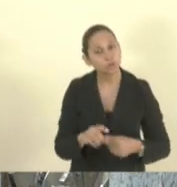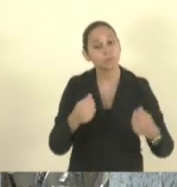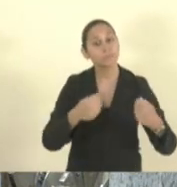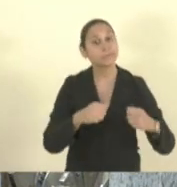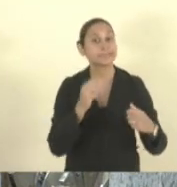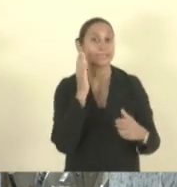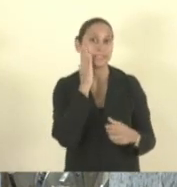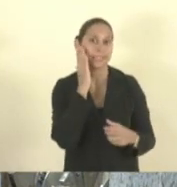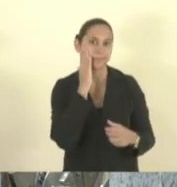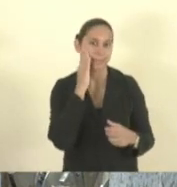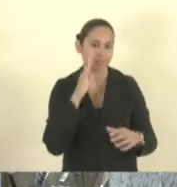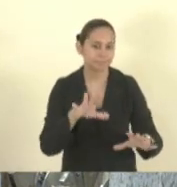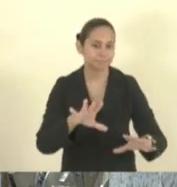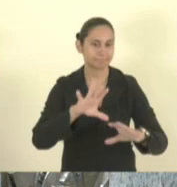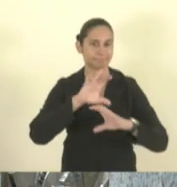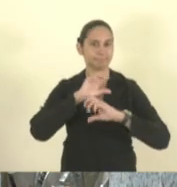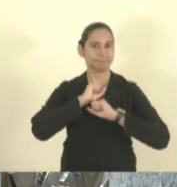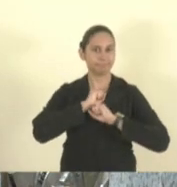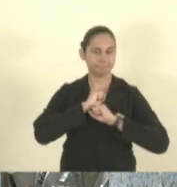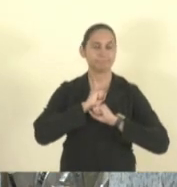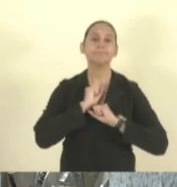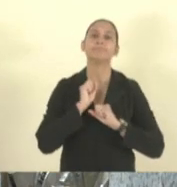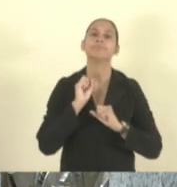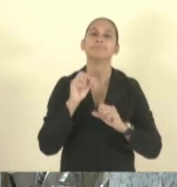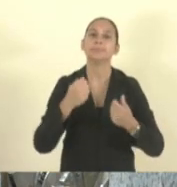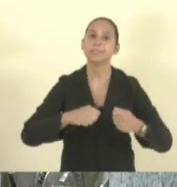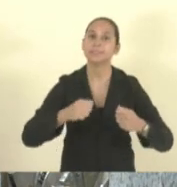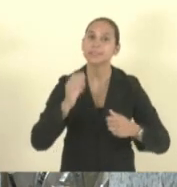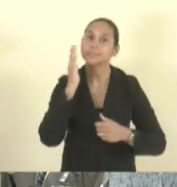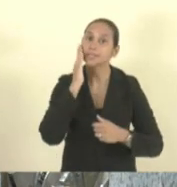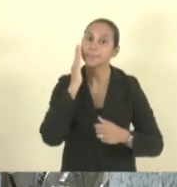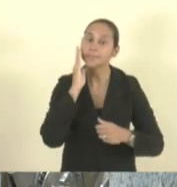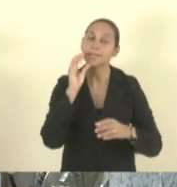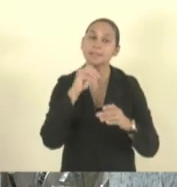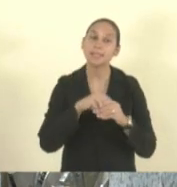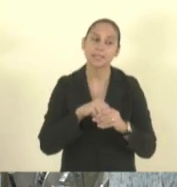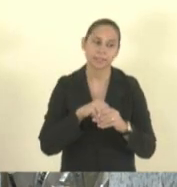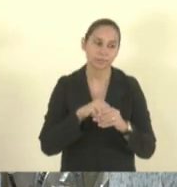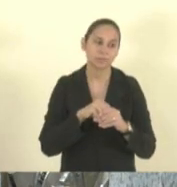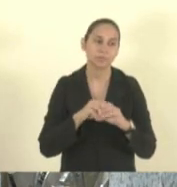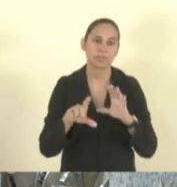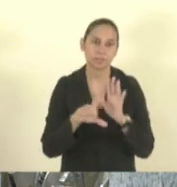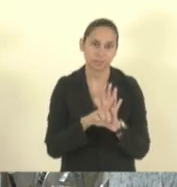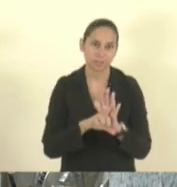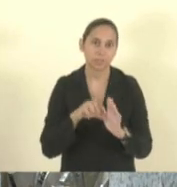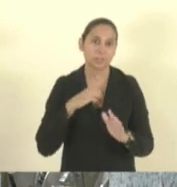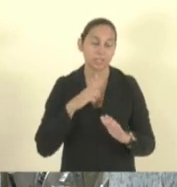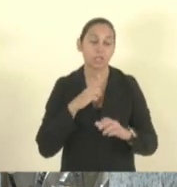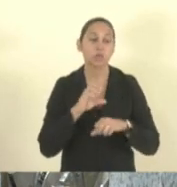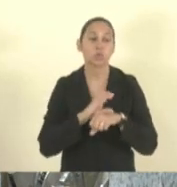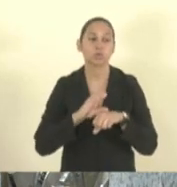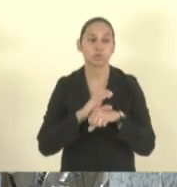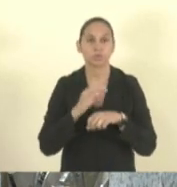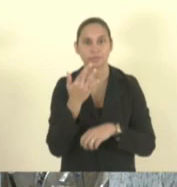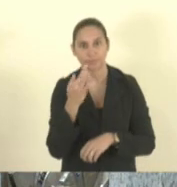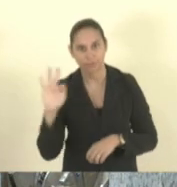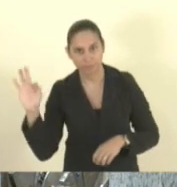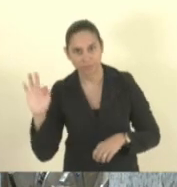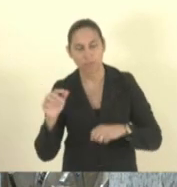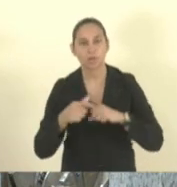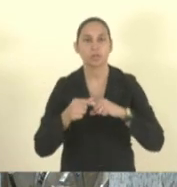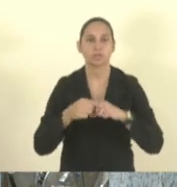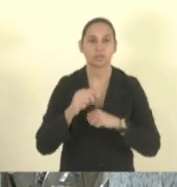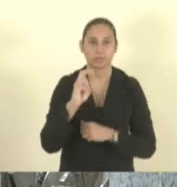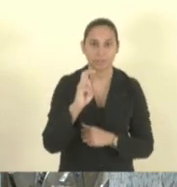apropriar do conhecimento que está na legislação Constituição Federal especialmente o artigo 5º LBI